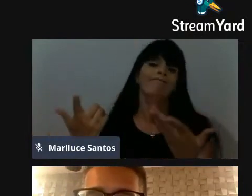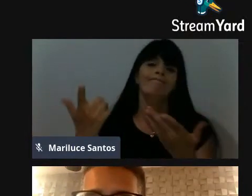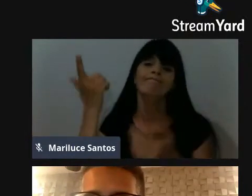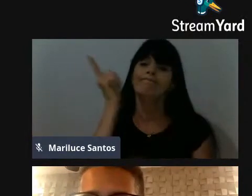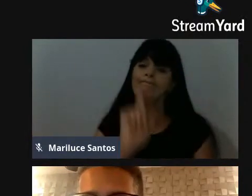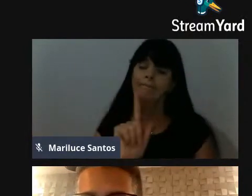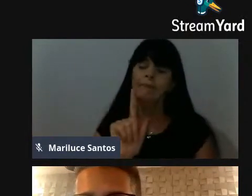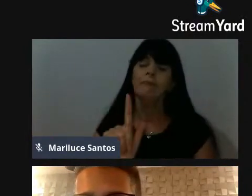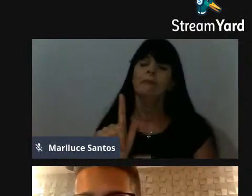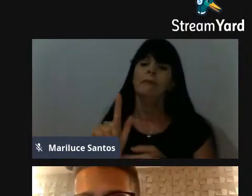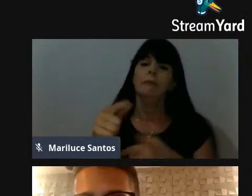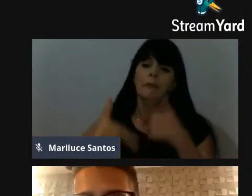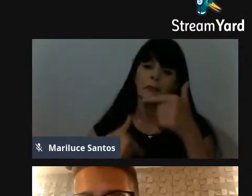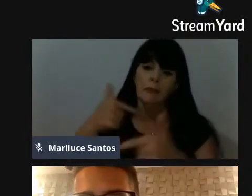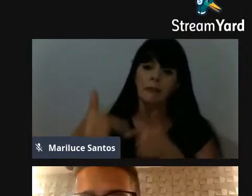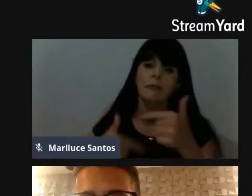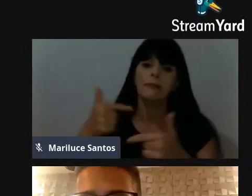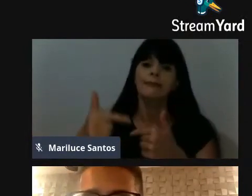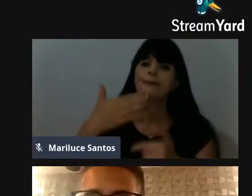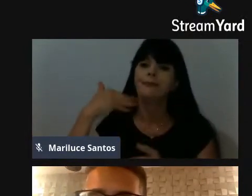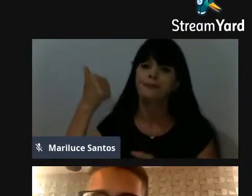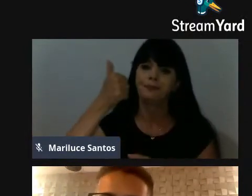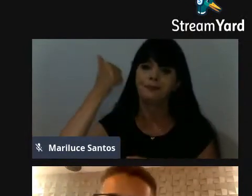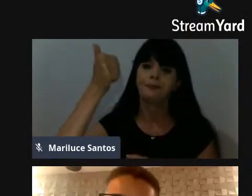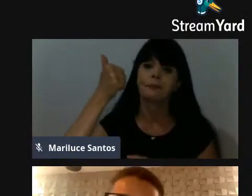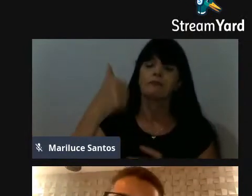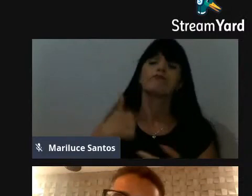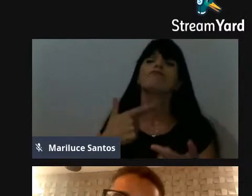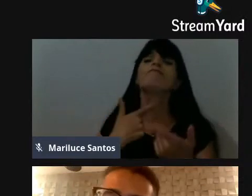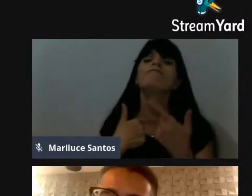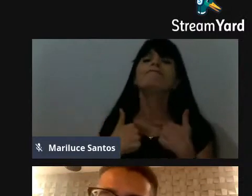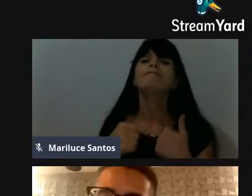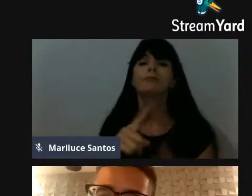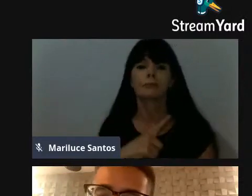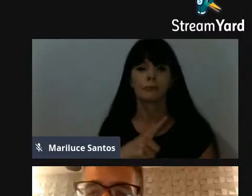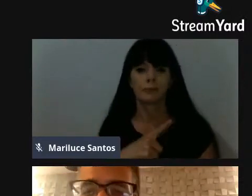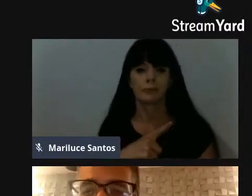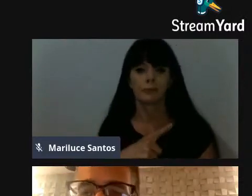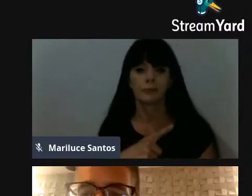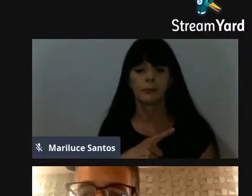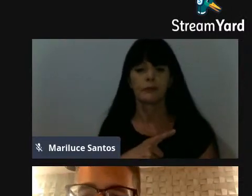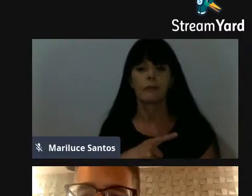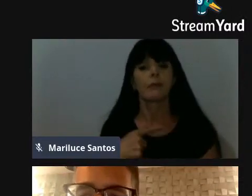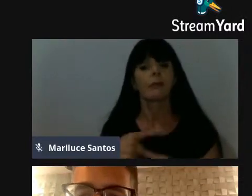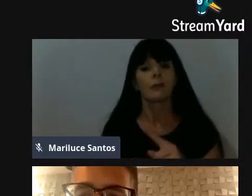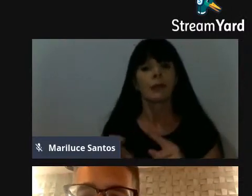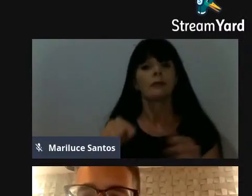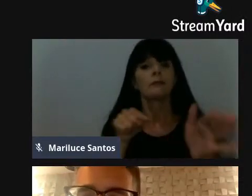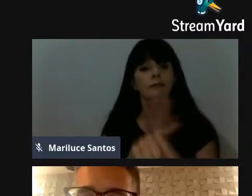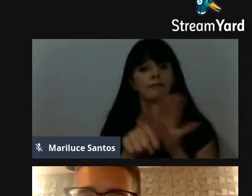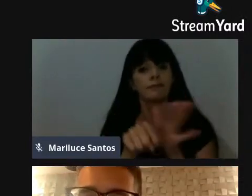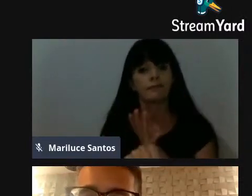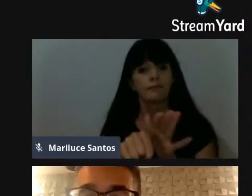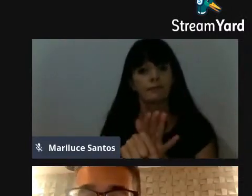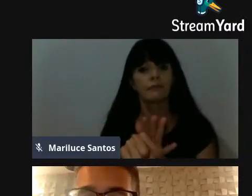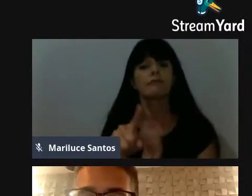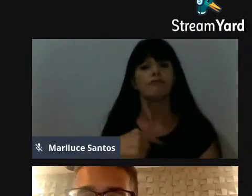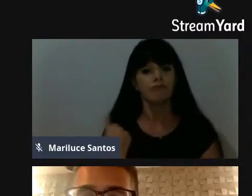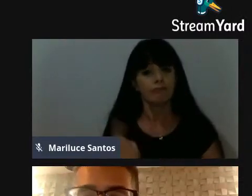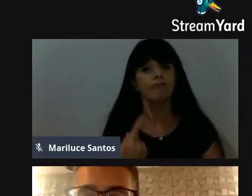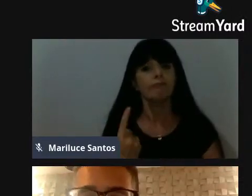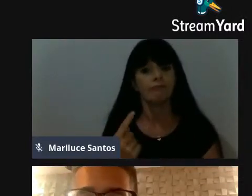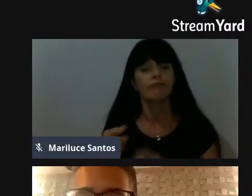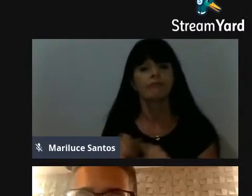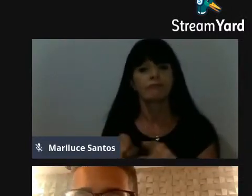exercer aquilo que ele deseja. E daí até fica até um questionamento para nós, até